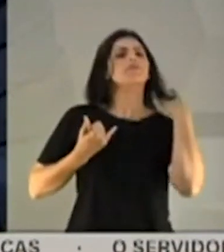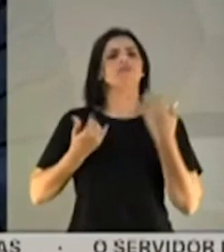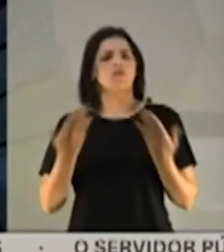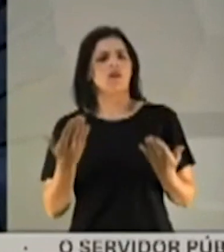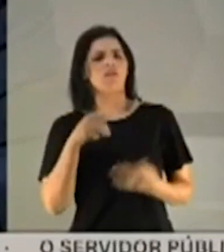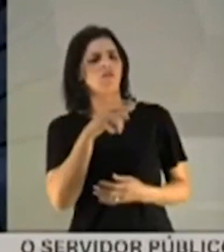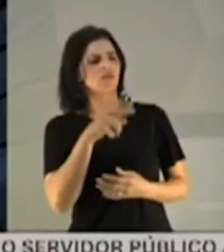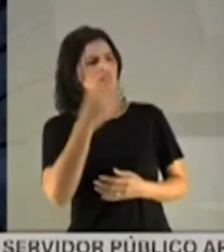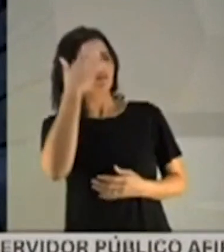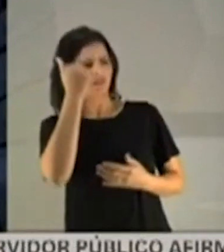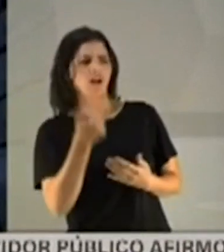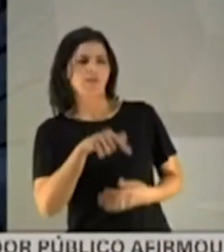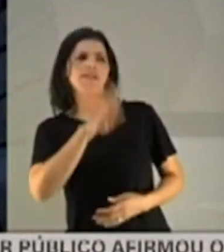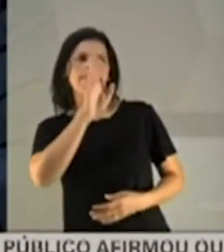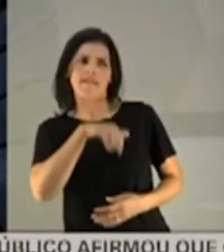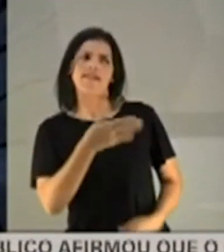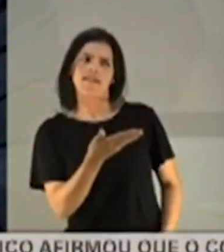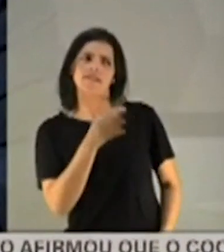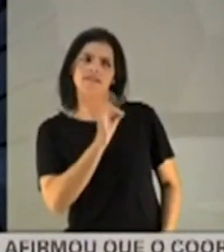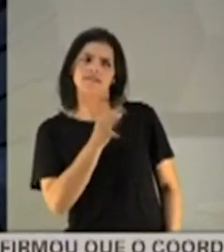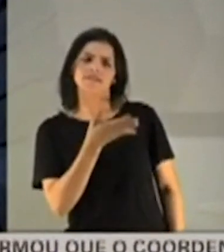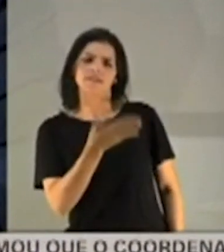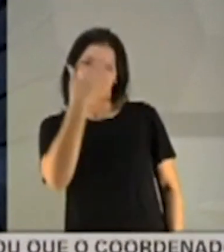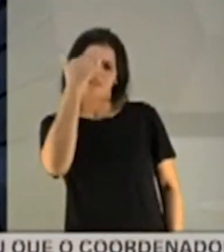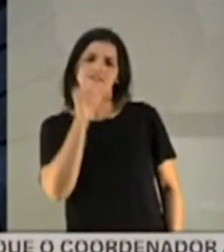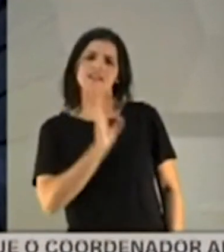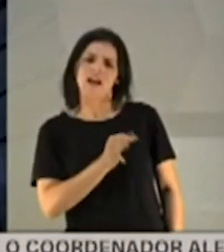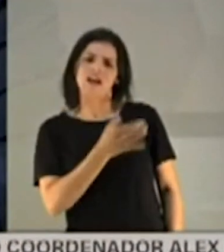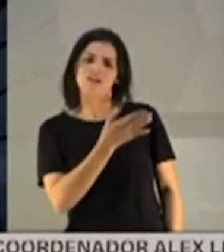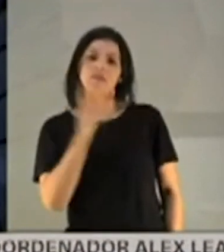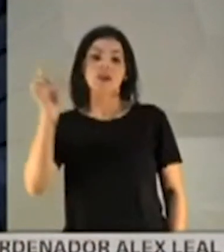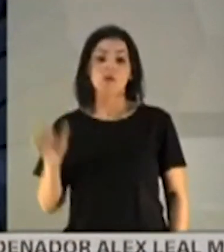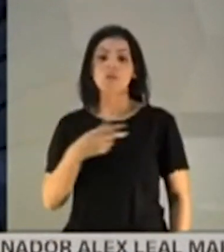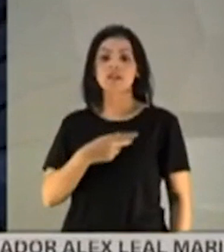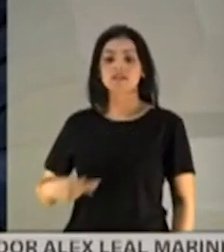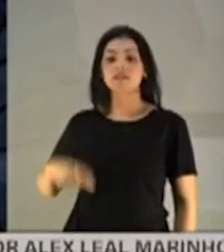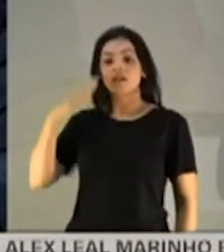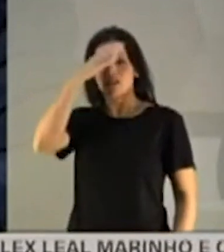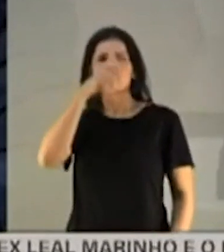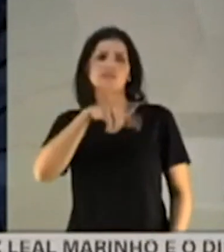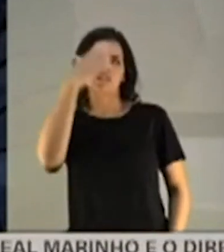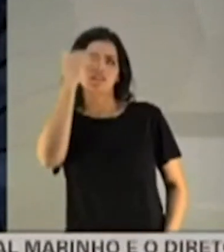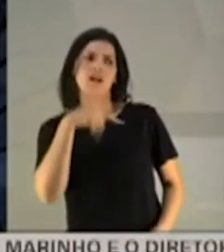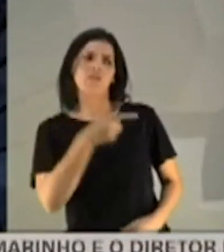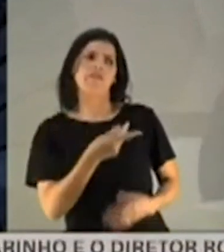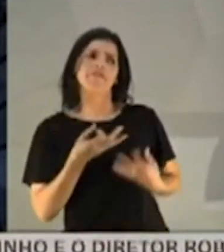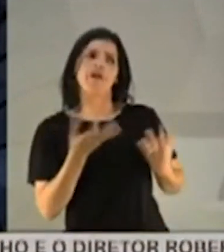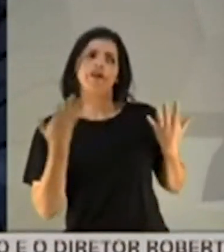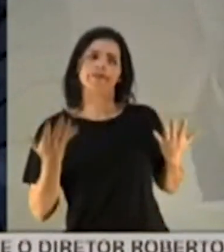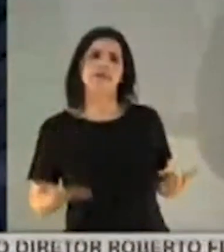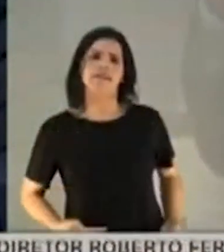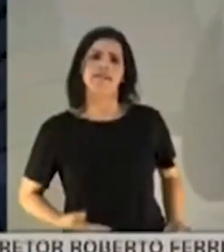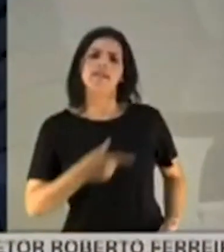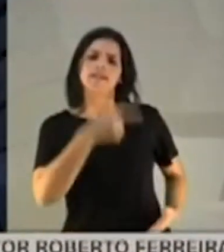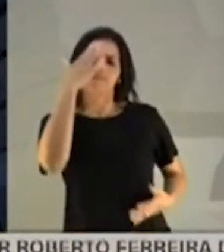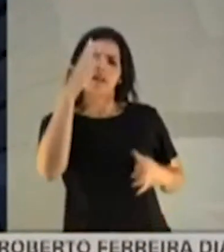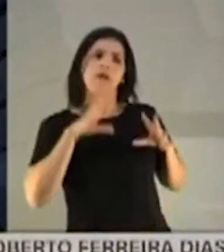vocês sabem quem é, né? O Presidente fala isso? É, ele sabe que ali é foda, né? Se eu